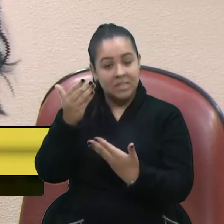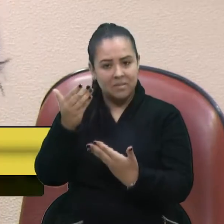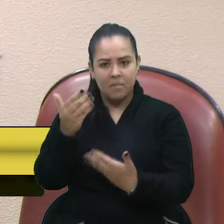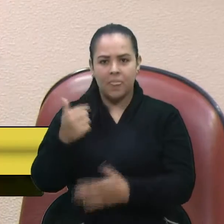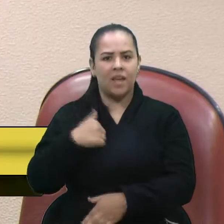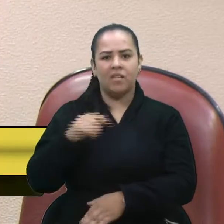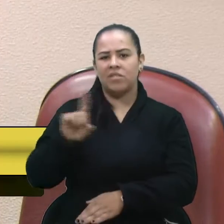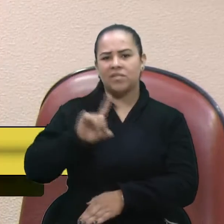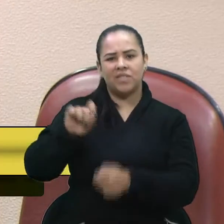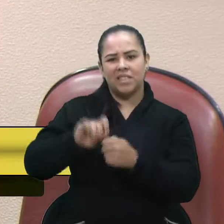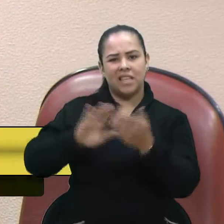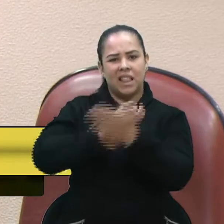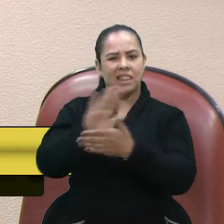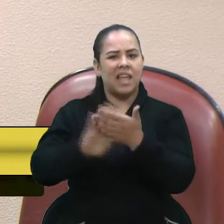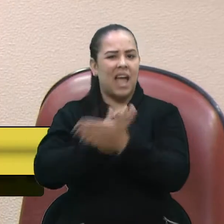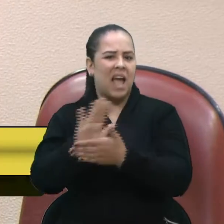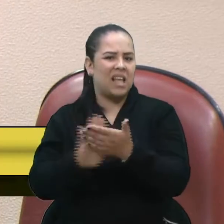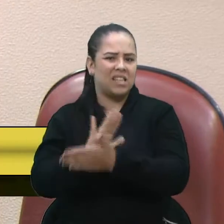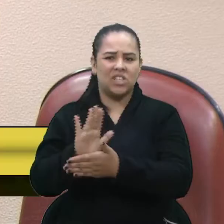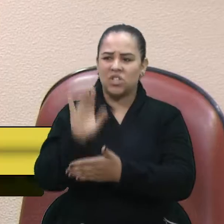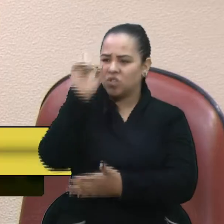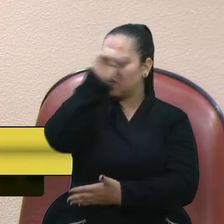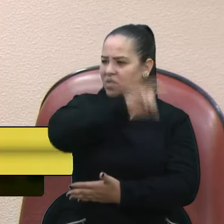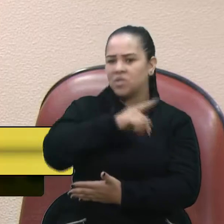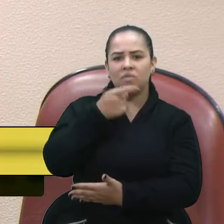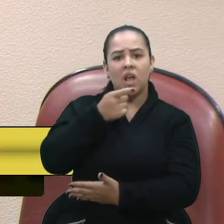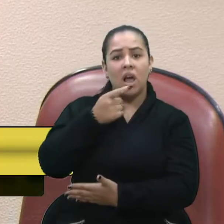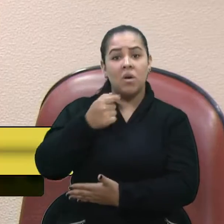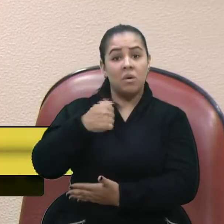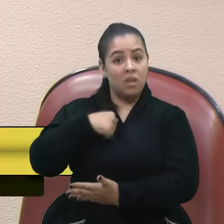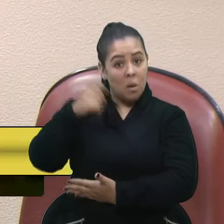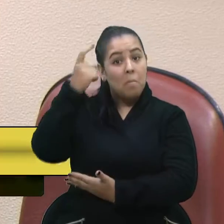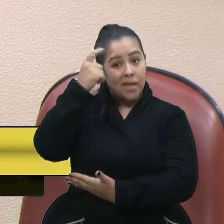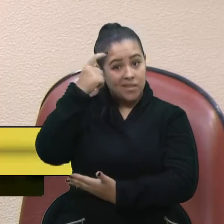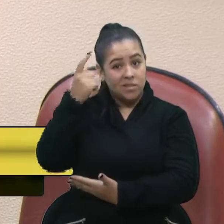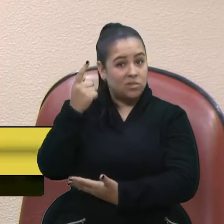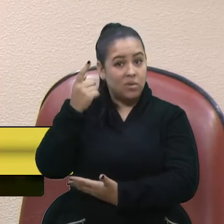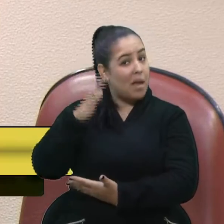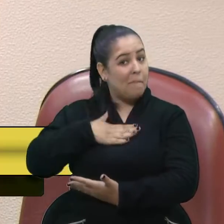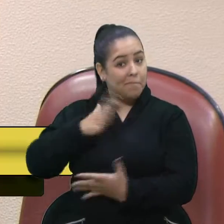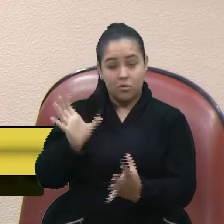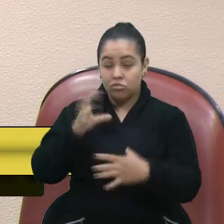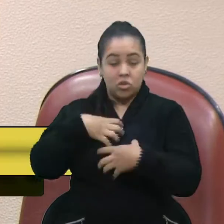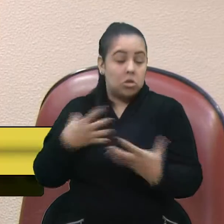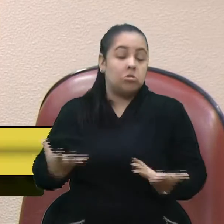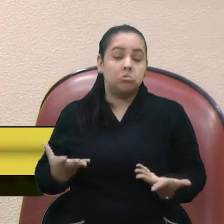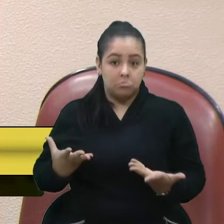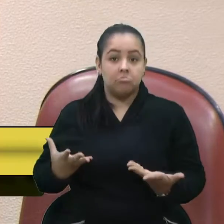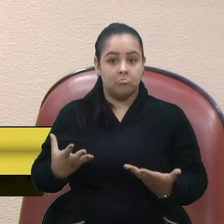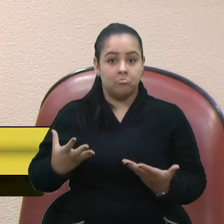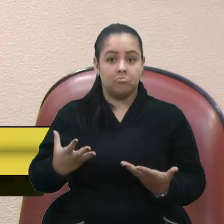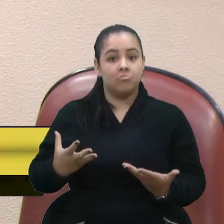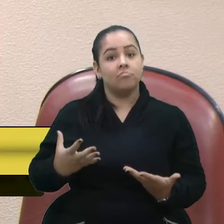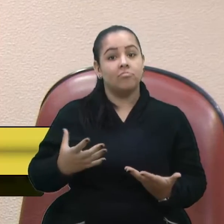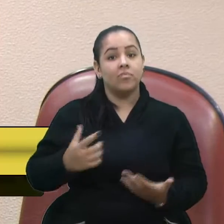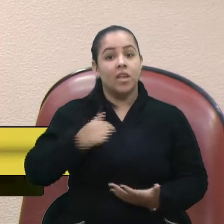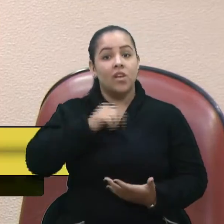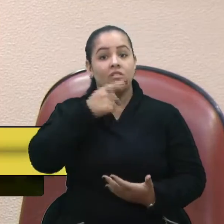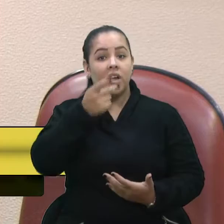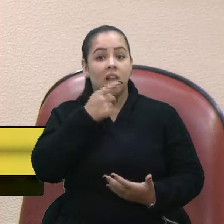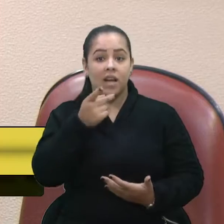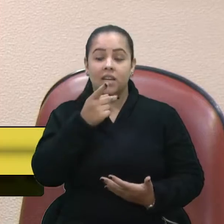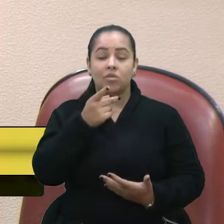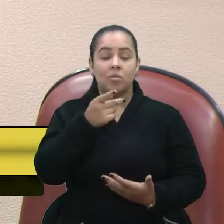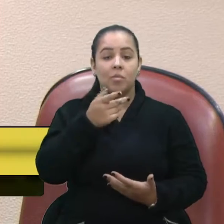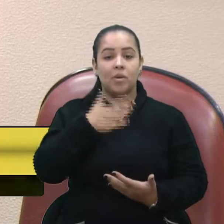isso com nenhuma dificuldade de falar o que eu penso, e é o que eu penso. É o que eu estou lhe dizendo e foi justamente o que eu falei agora no momento de declaração de